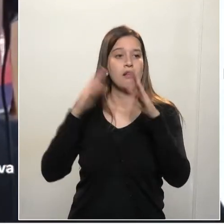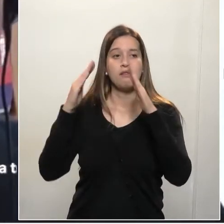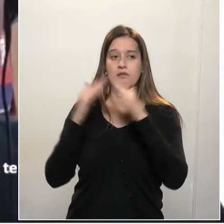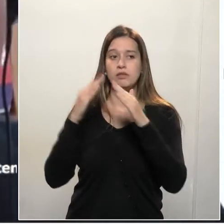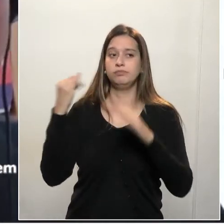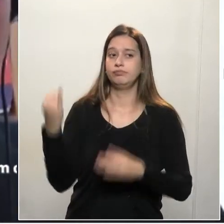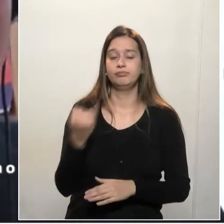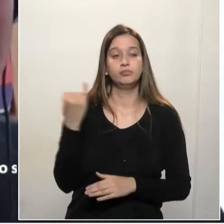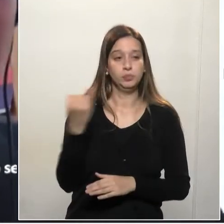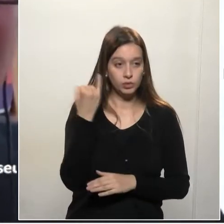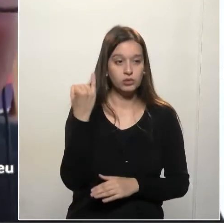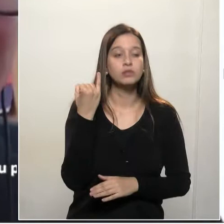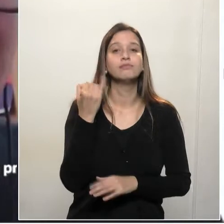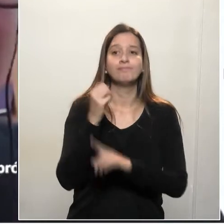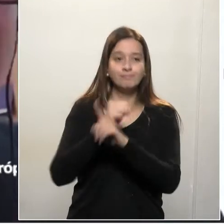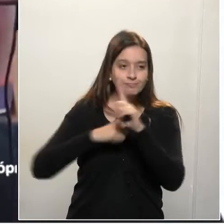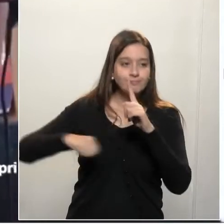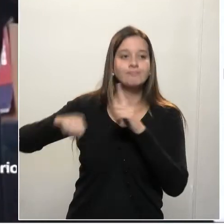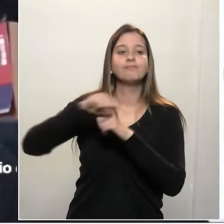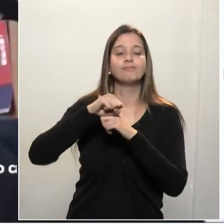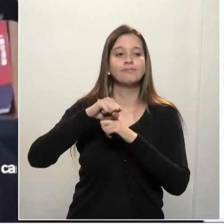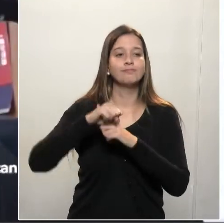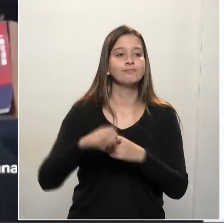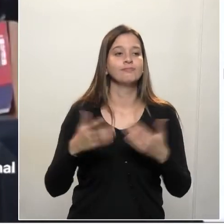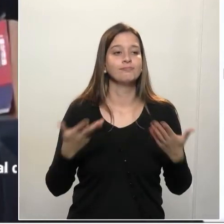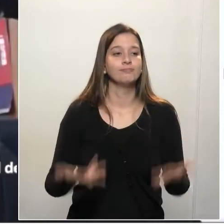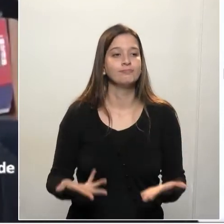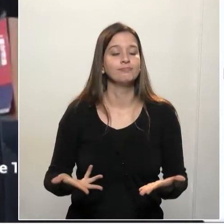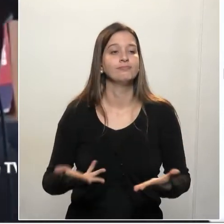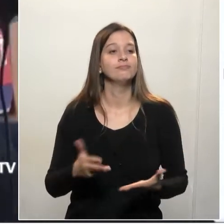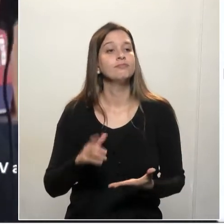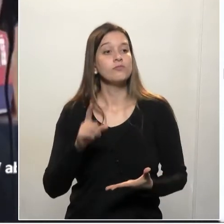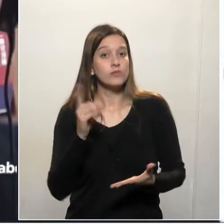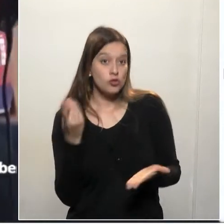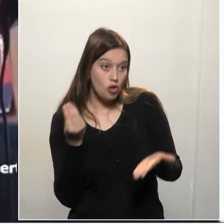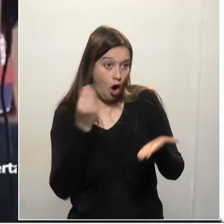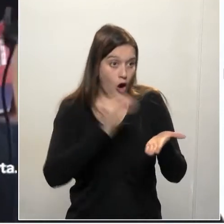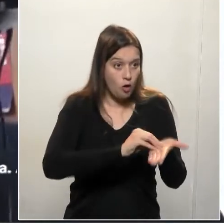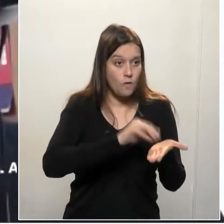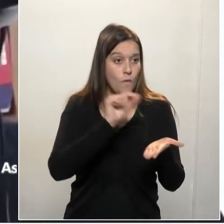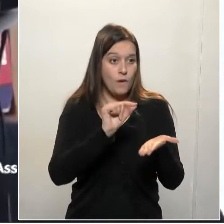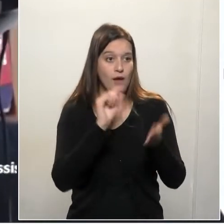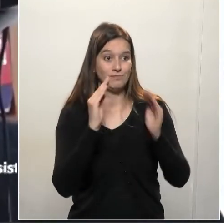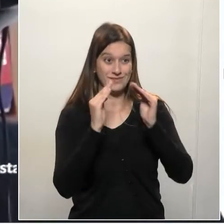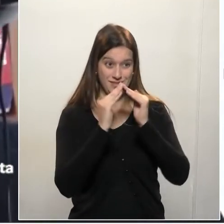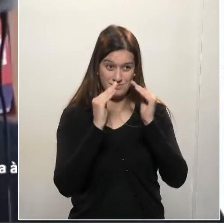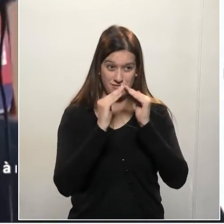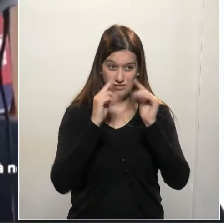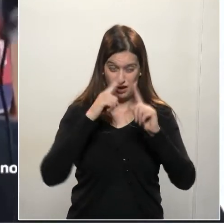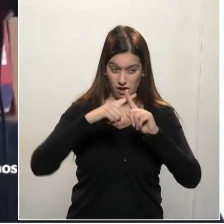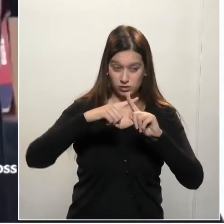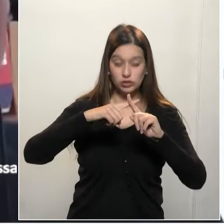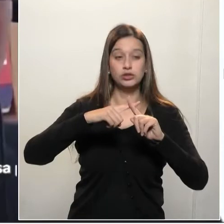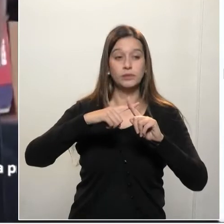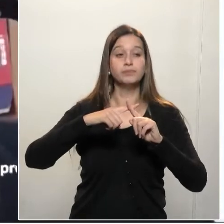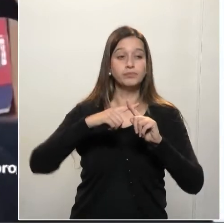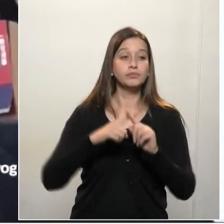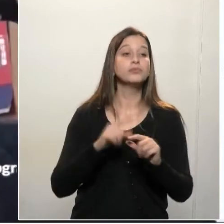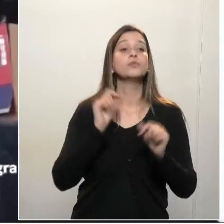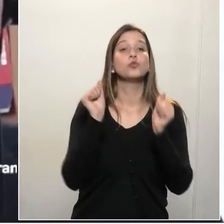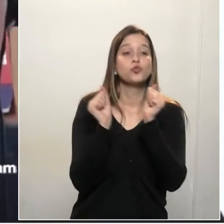essenciais e ele coloca igrejas no rol de atividades não